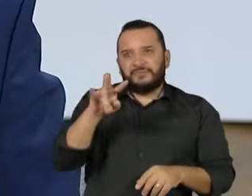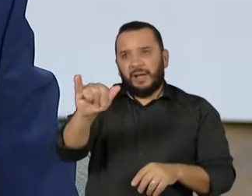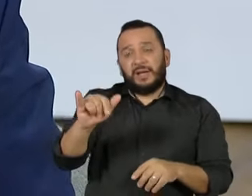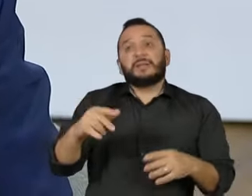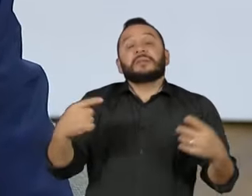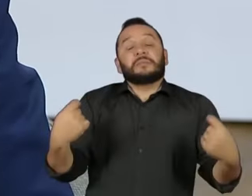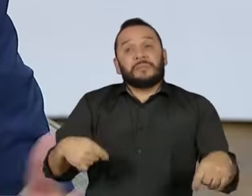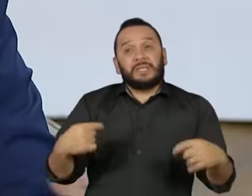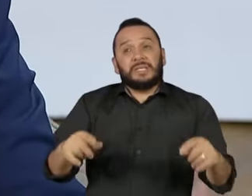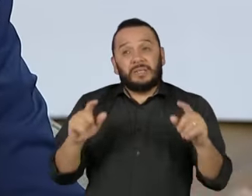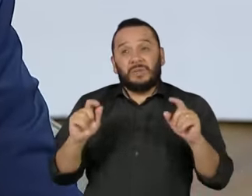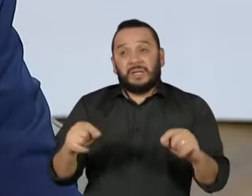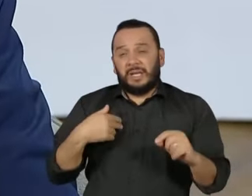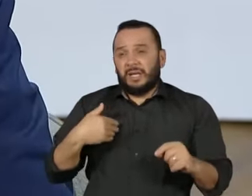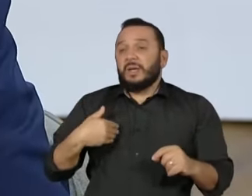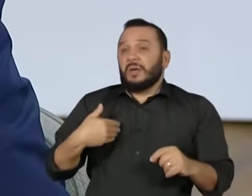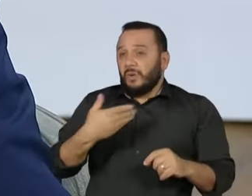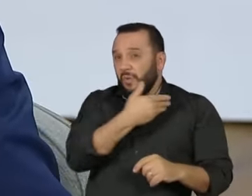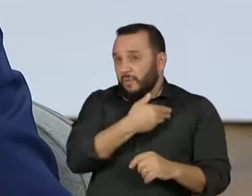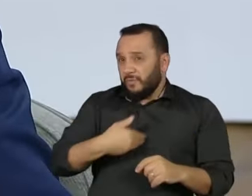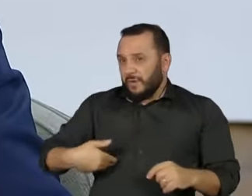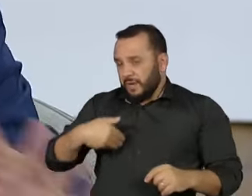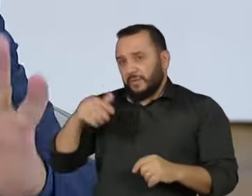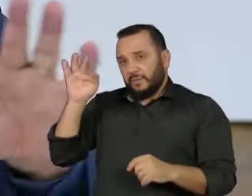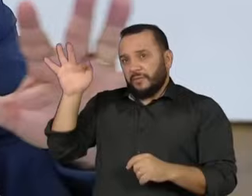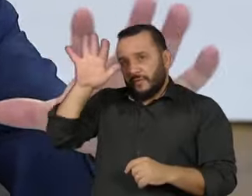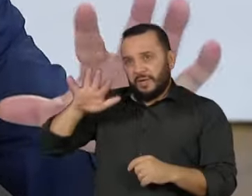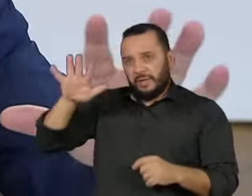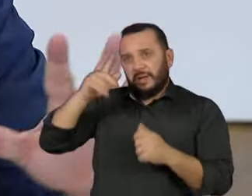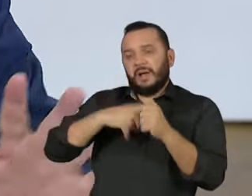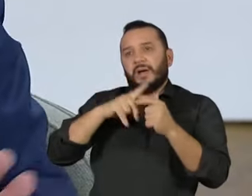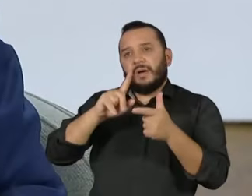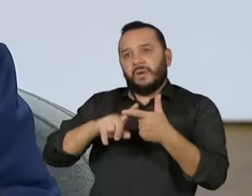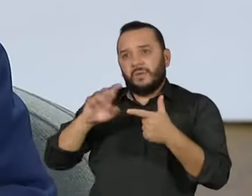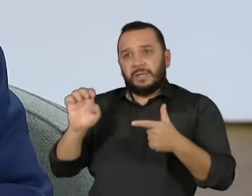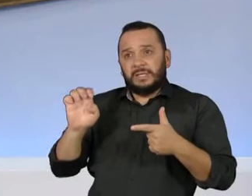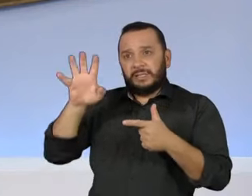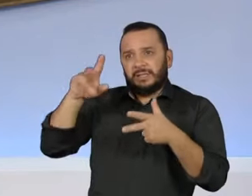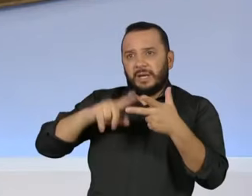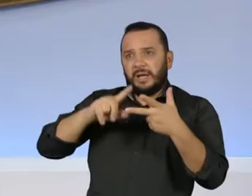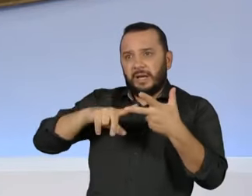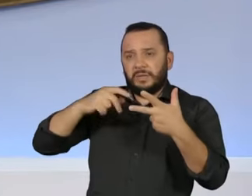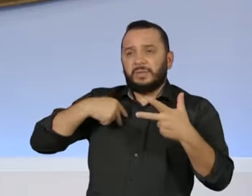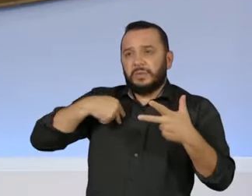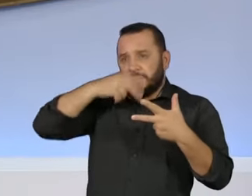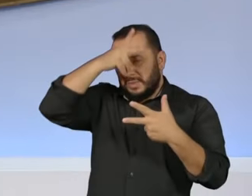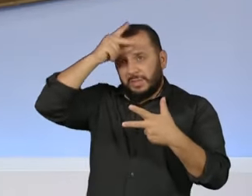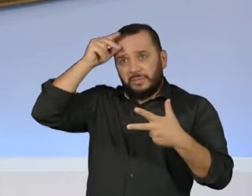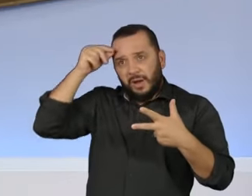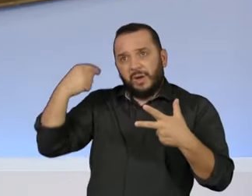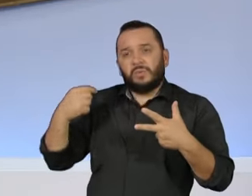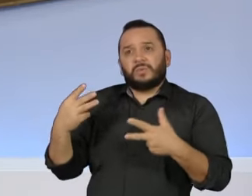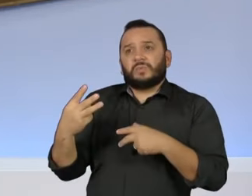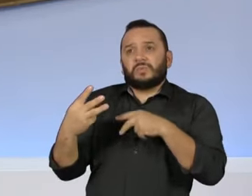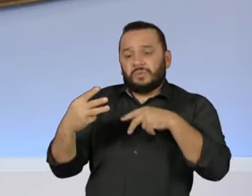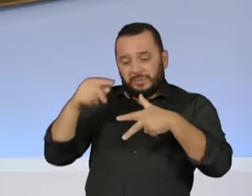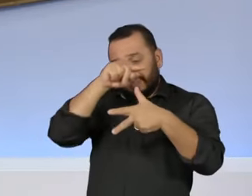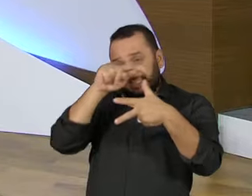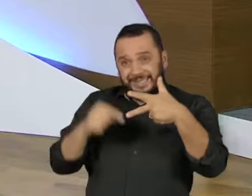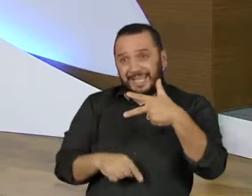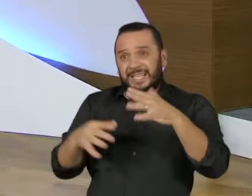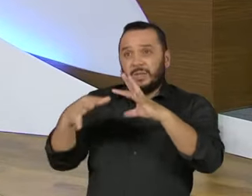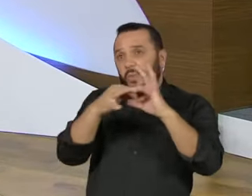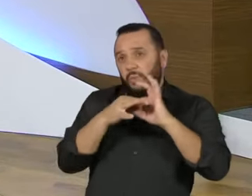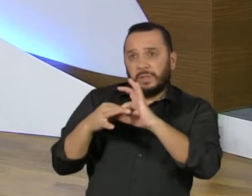União, Estados e Municípios, como as boas experiências internacionais mostram. Precisa